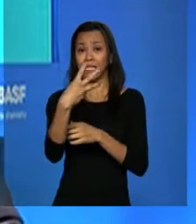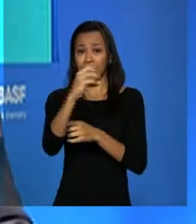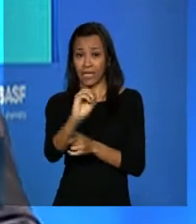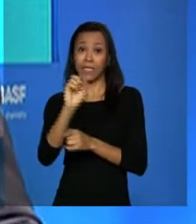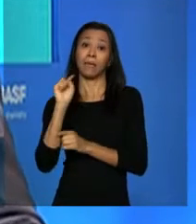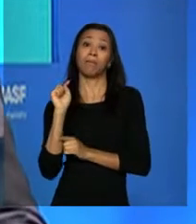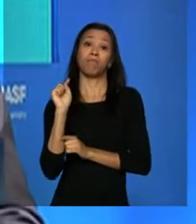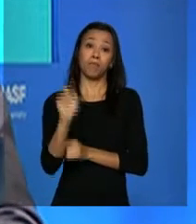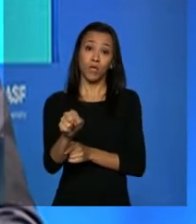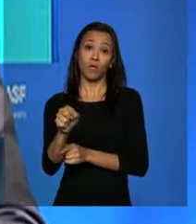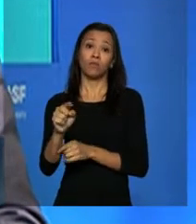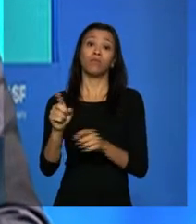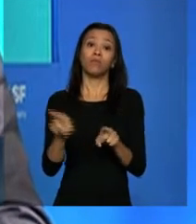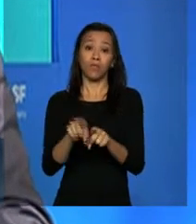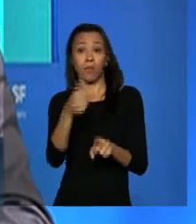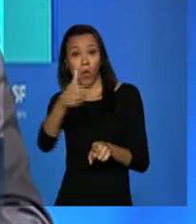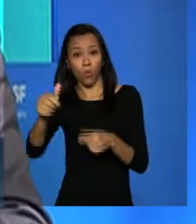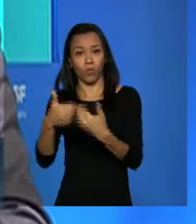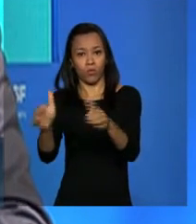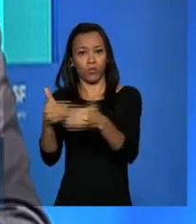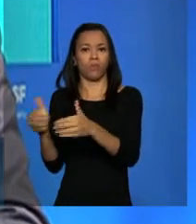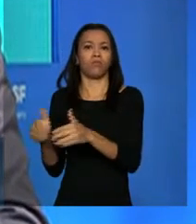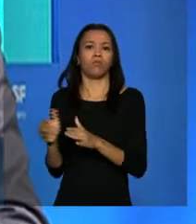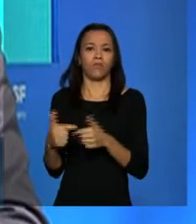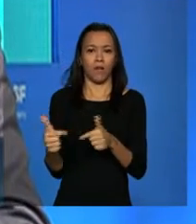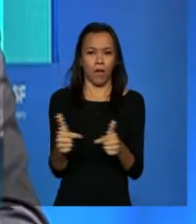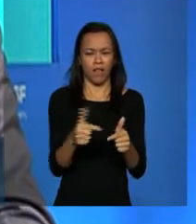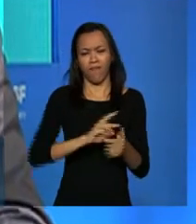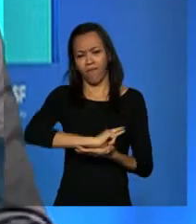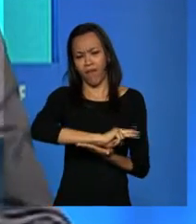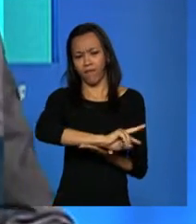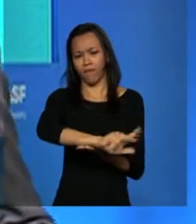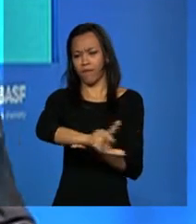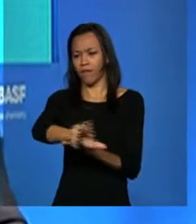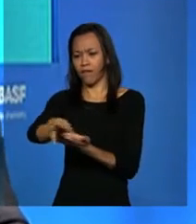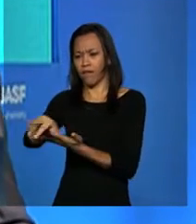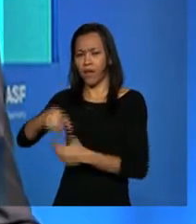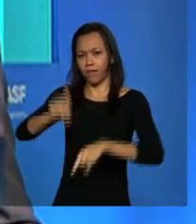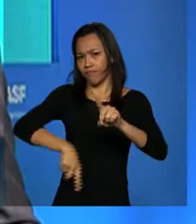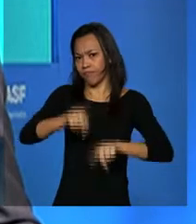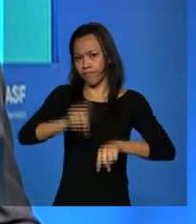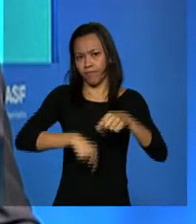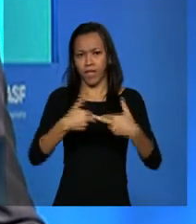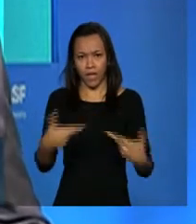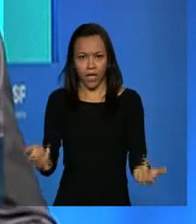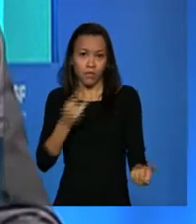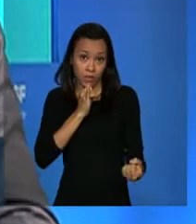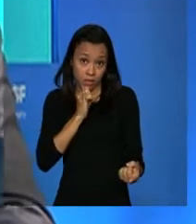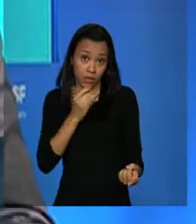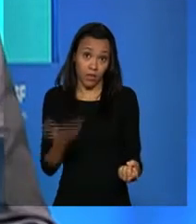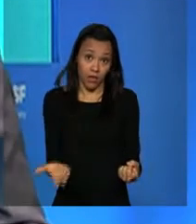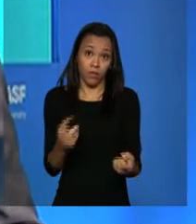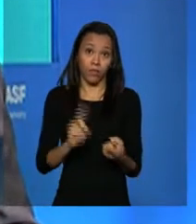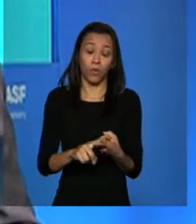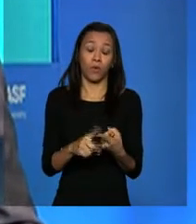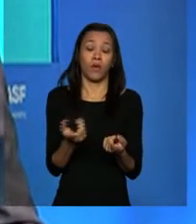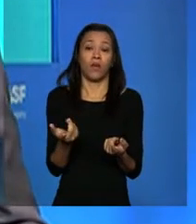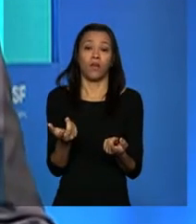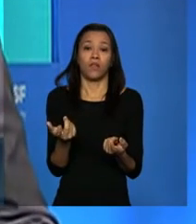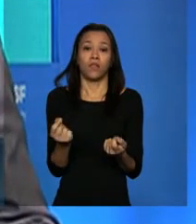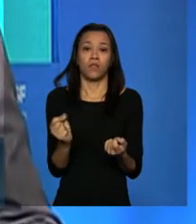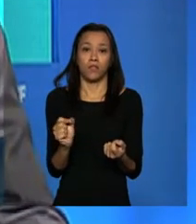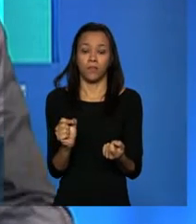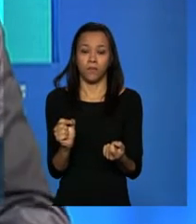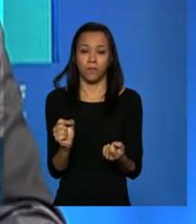aqui existem fábricas para a produção de vários produtos, como, por exemplo, montadoras de